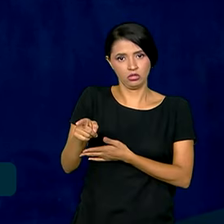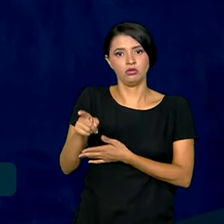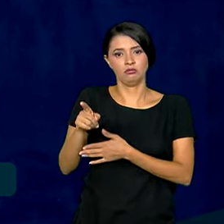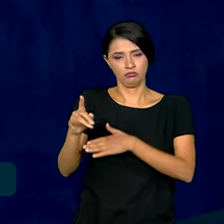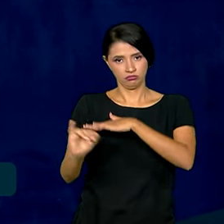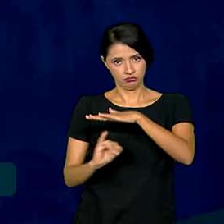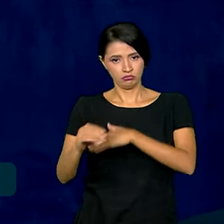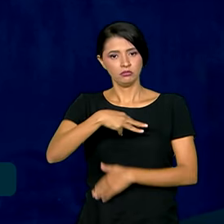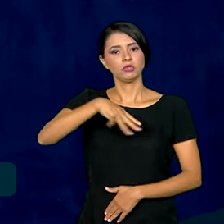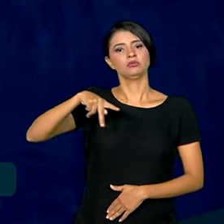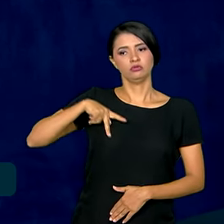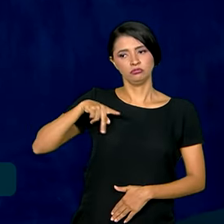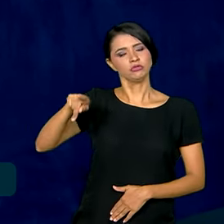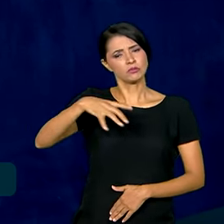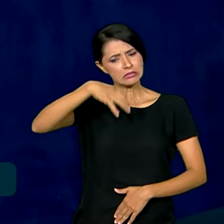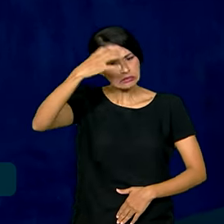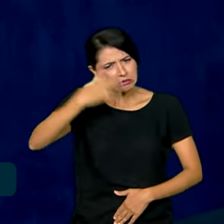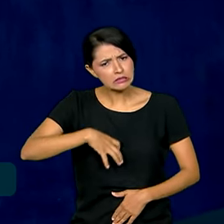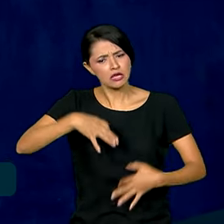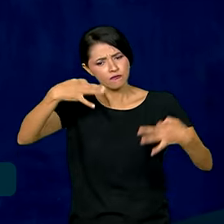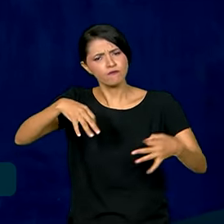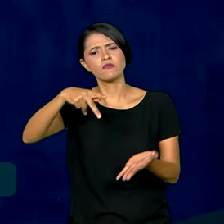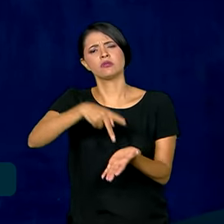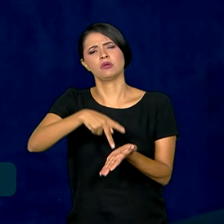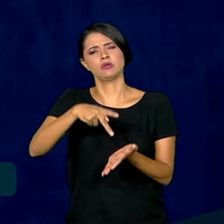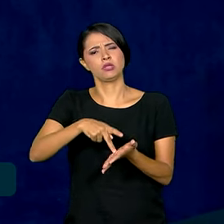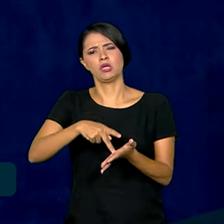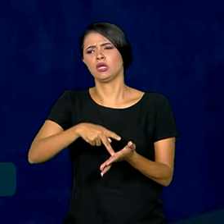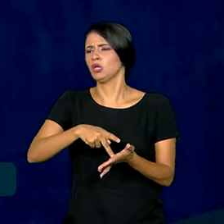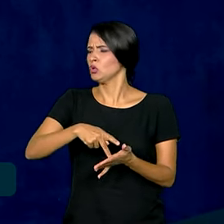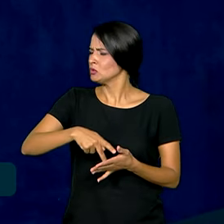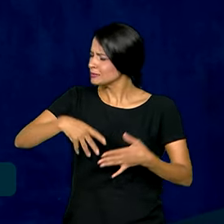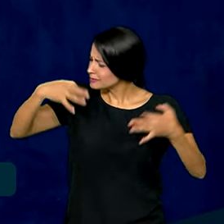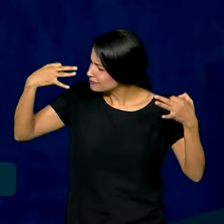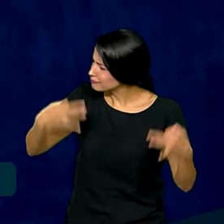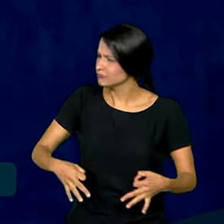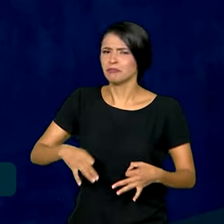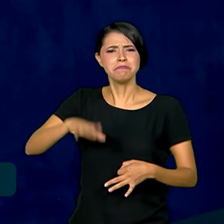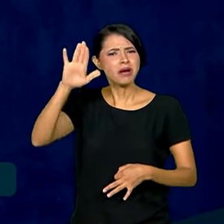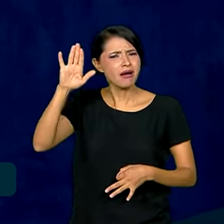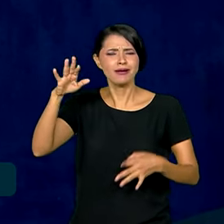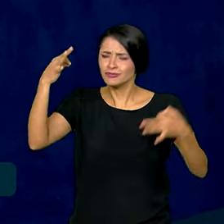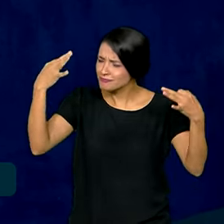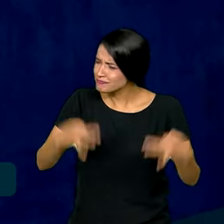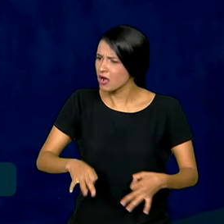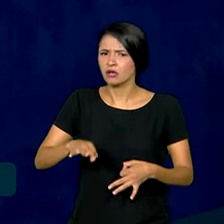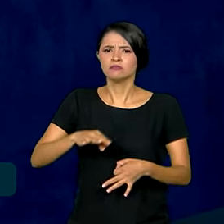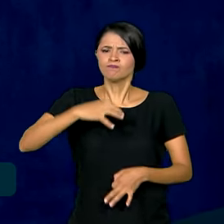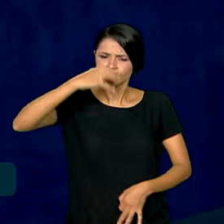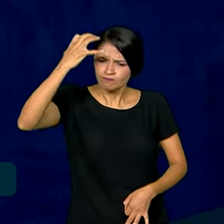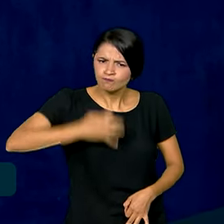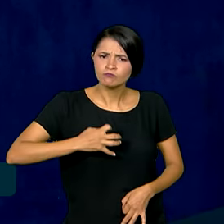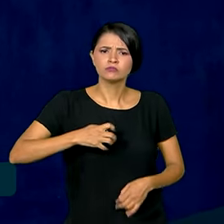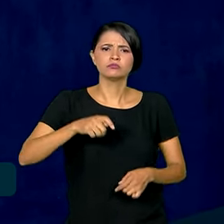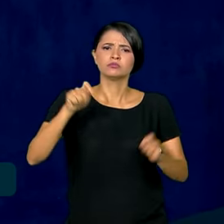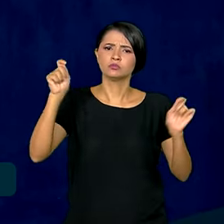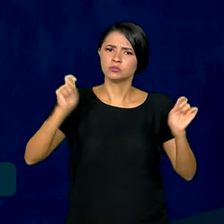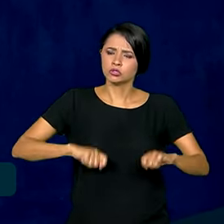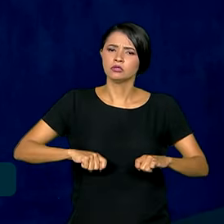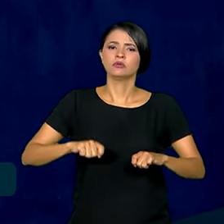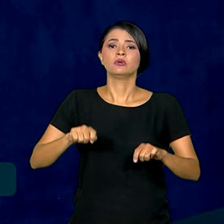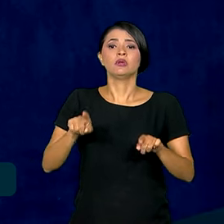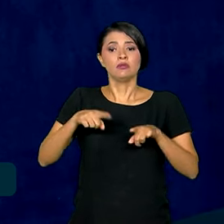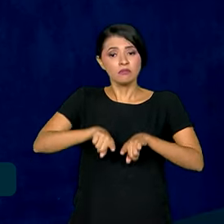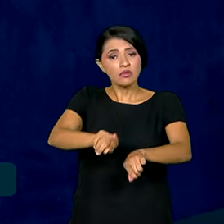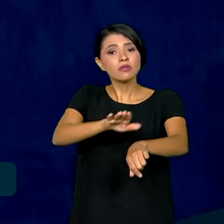o mais sincero possível, o mais honesto possível, o mais duro possível, mas ao mesmo